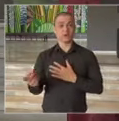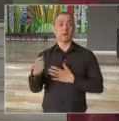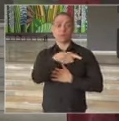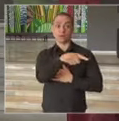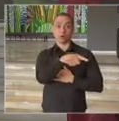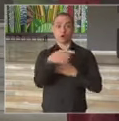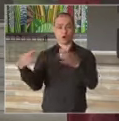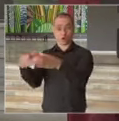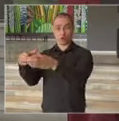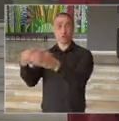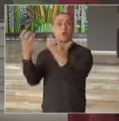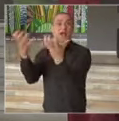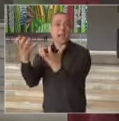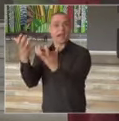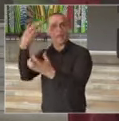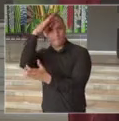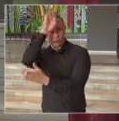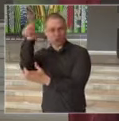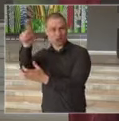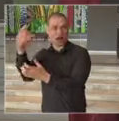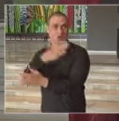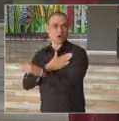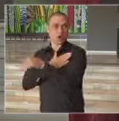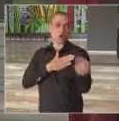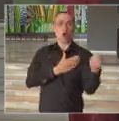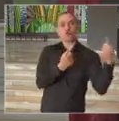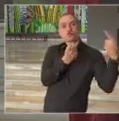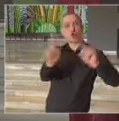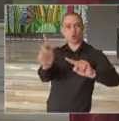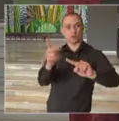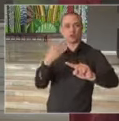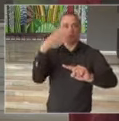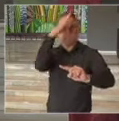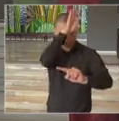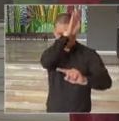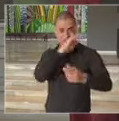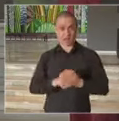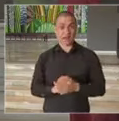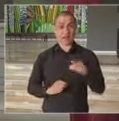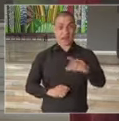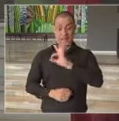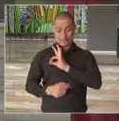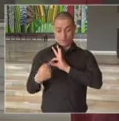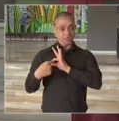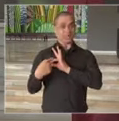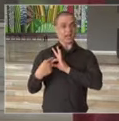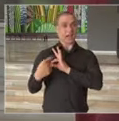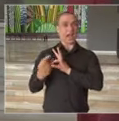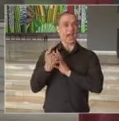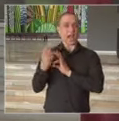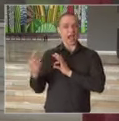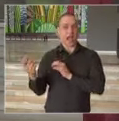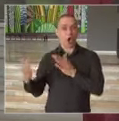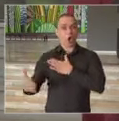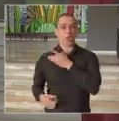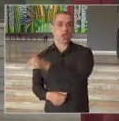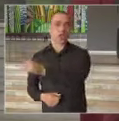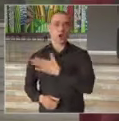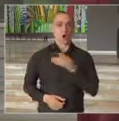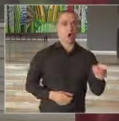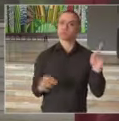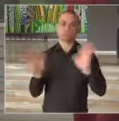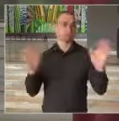-Bolsonaro e contra-Bolsonaro. A posição da Polícia Militar não é nem a favor de um lado, nem de outro.